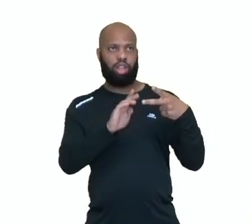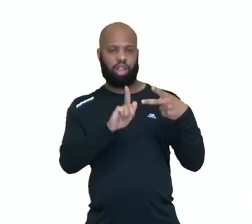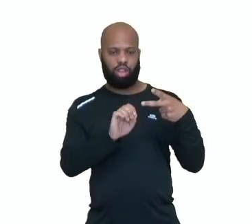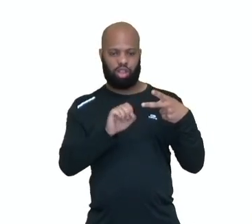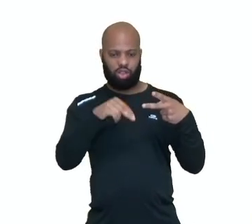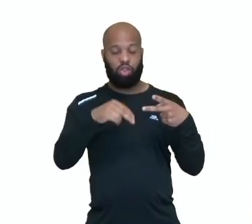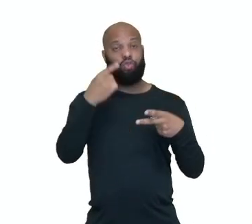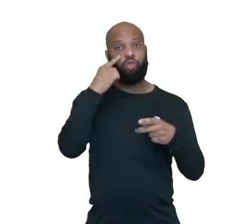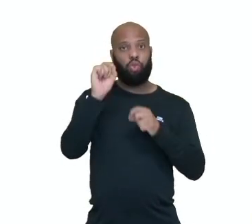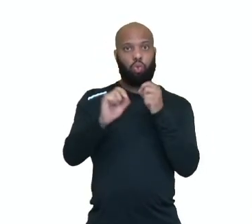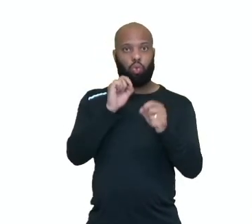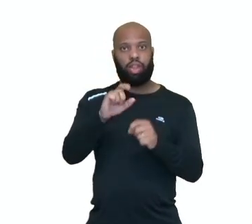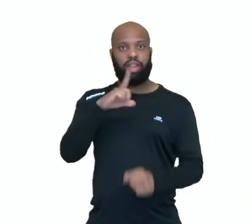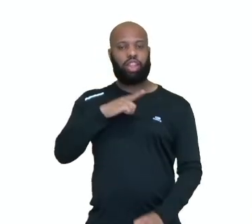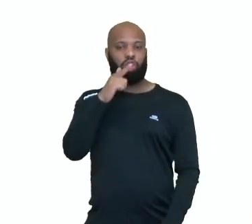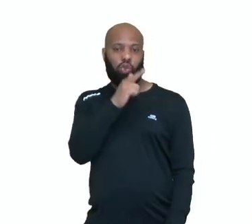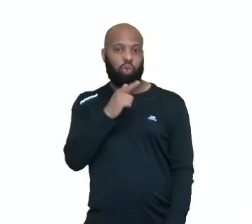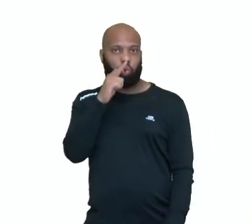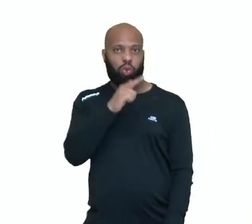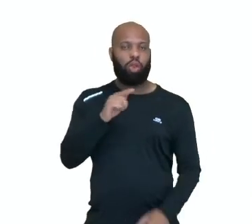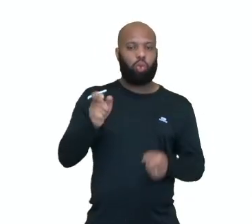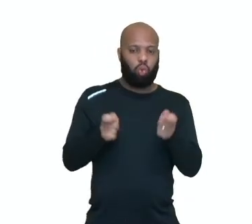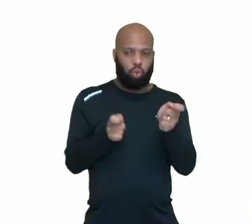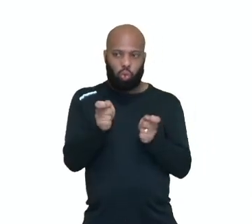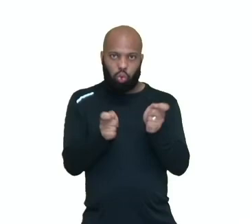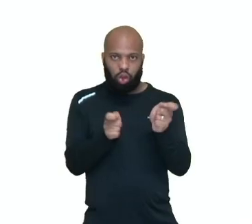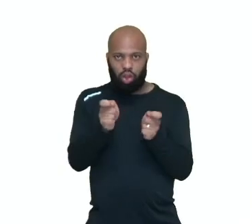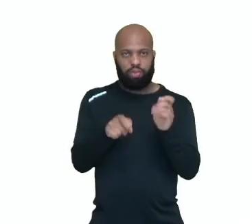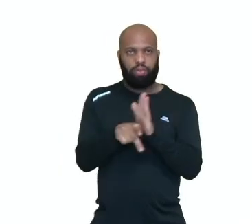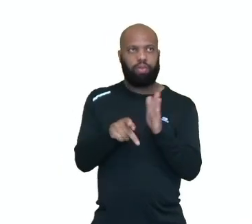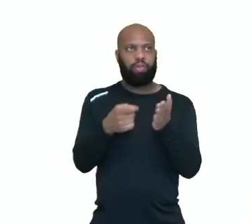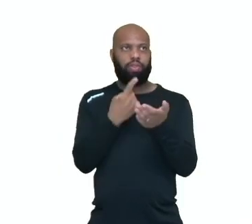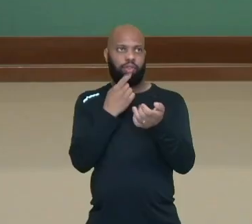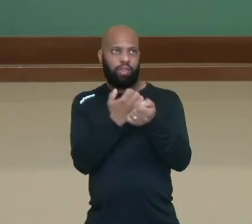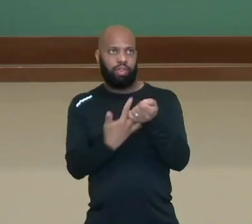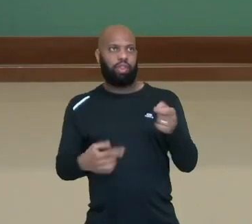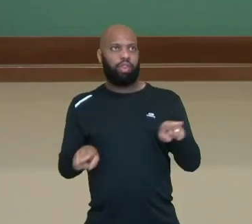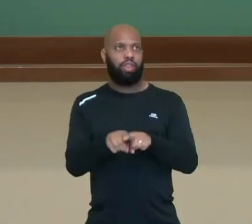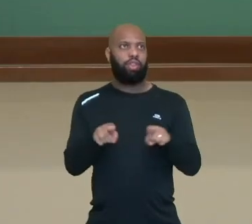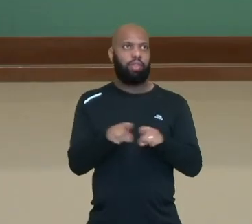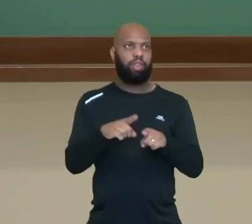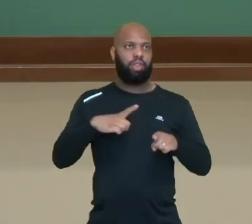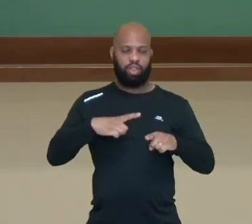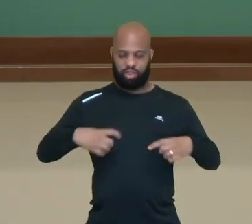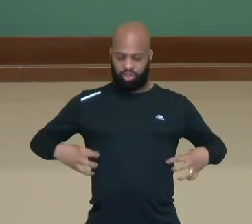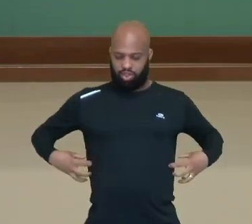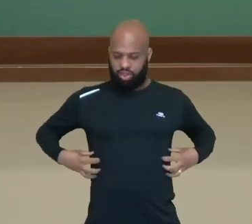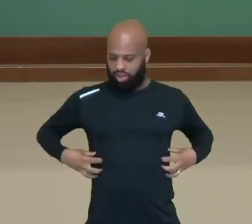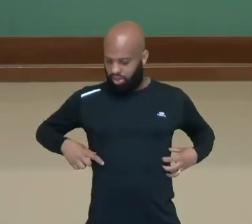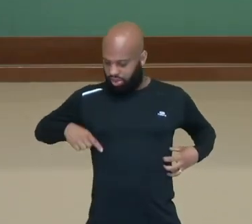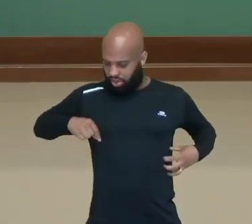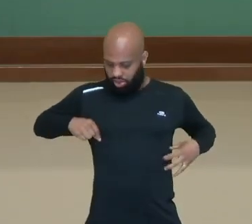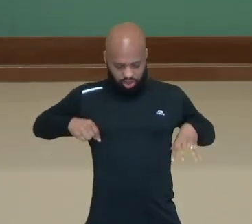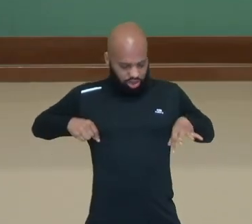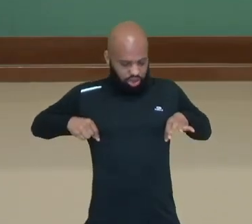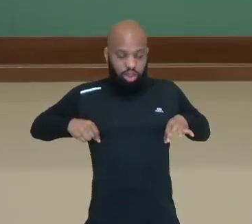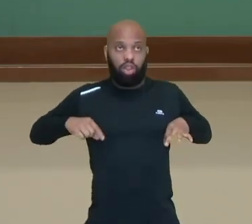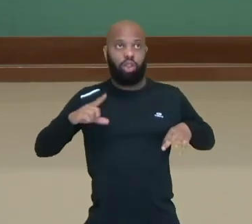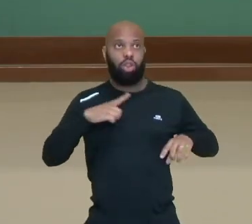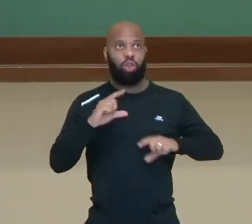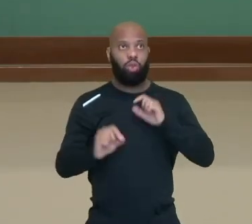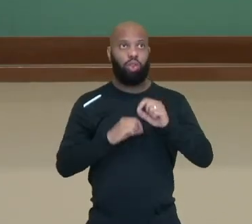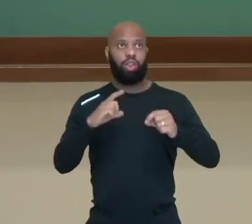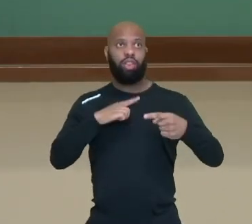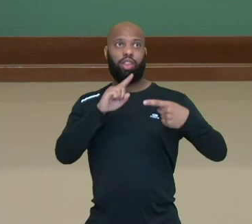excesso de insulina indica diabetes mellitus. E as supra-renaides, são as adrenais, elas vão produzir ali o cortisol